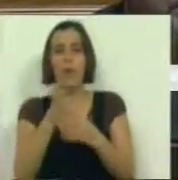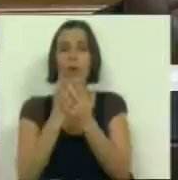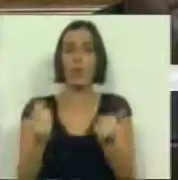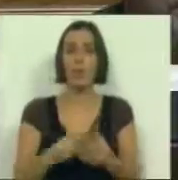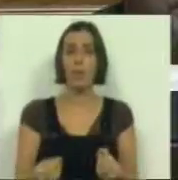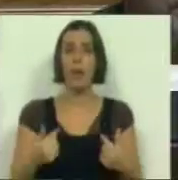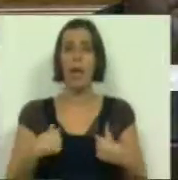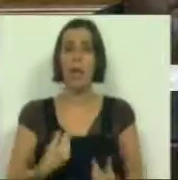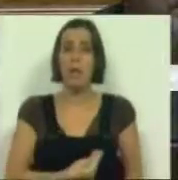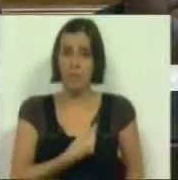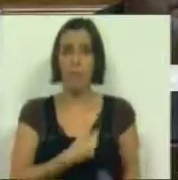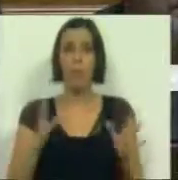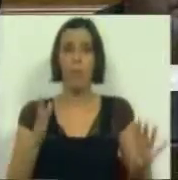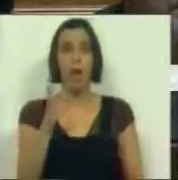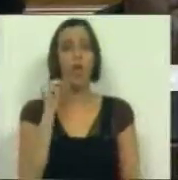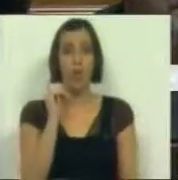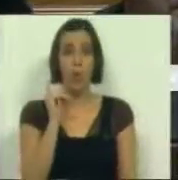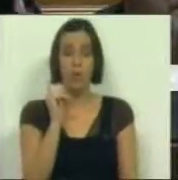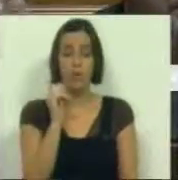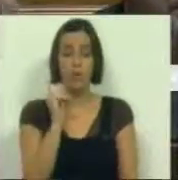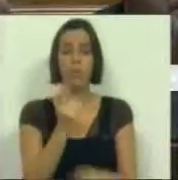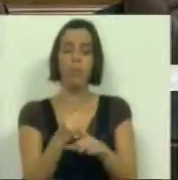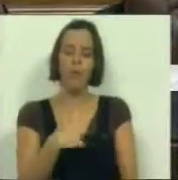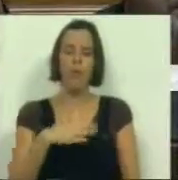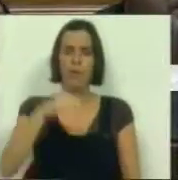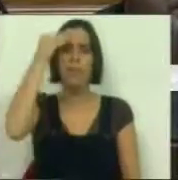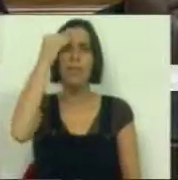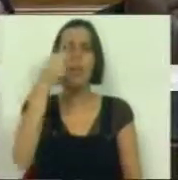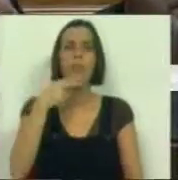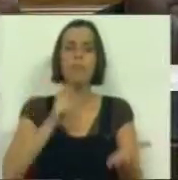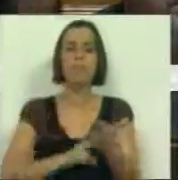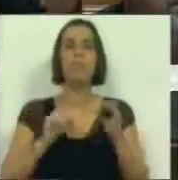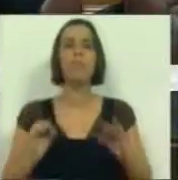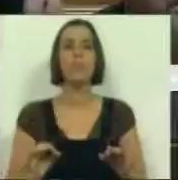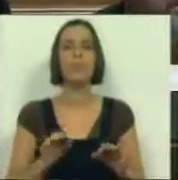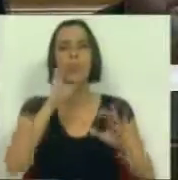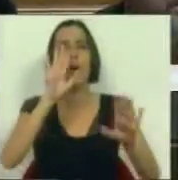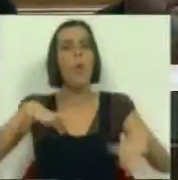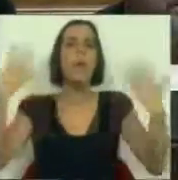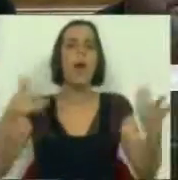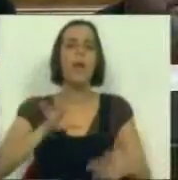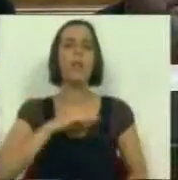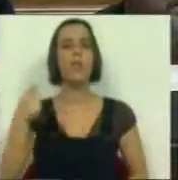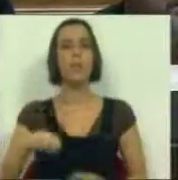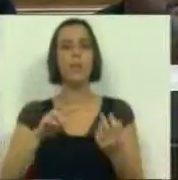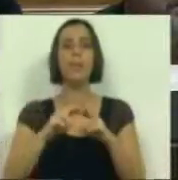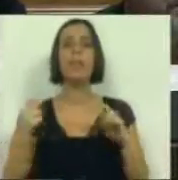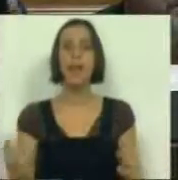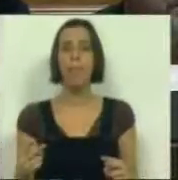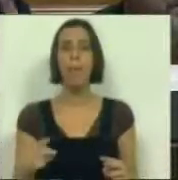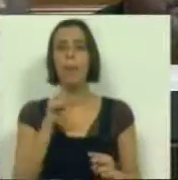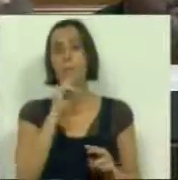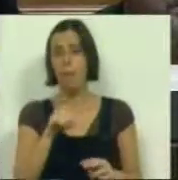resolvidas. A mim preocupa-me que sejam 12, porque eu gostaria de saber de facto se qualquer um dos Srs. Presidentes de Câmara